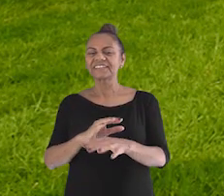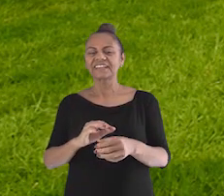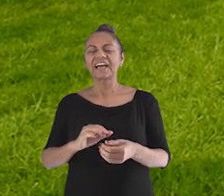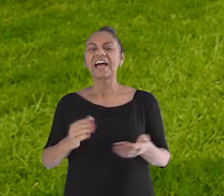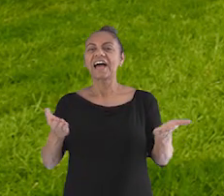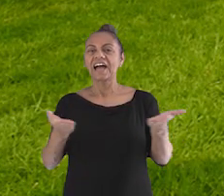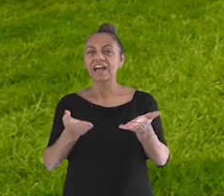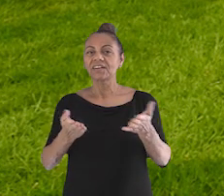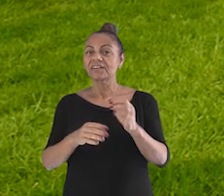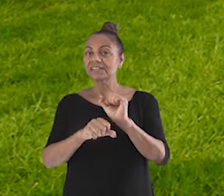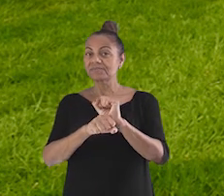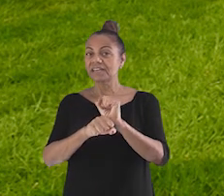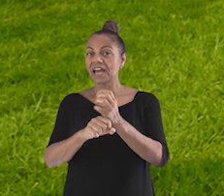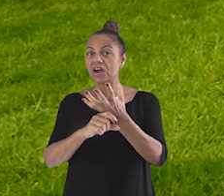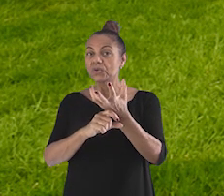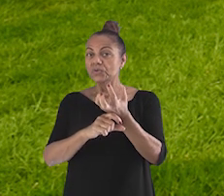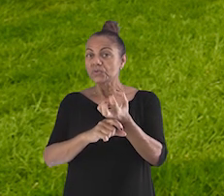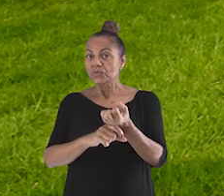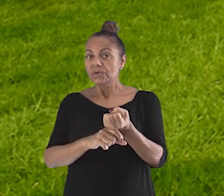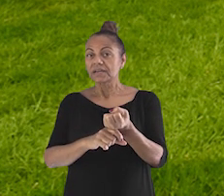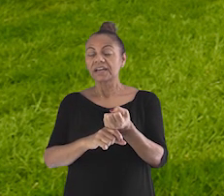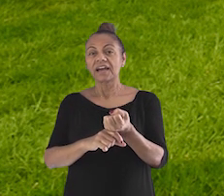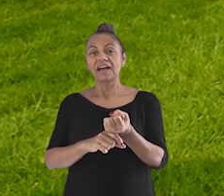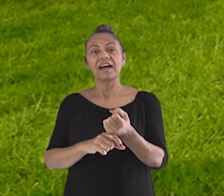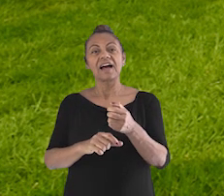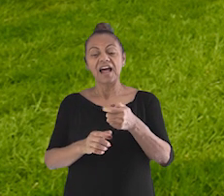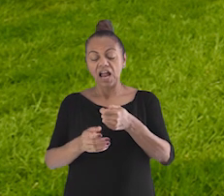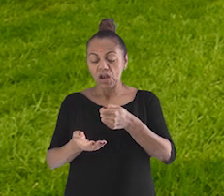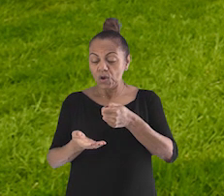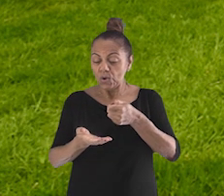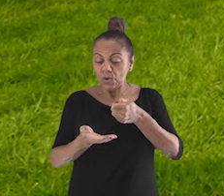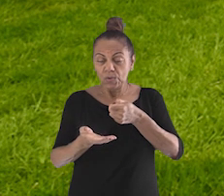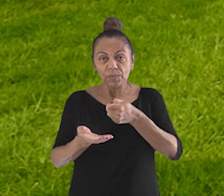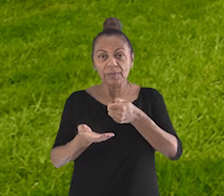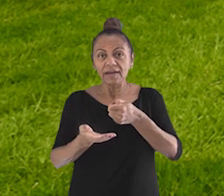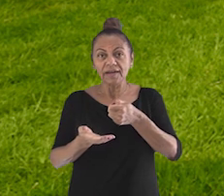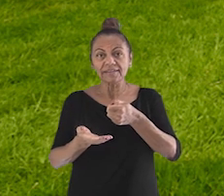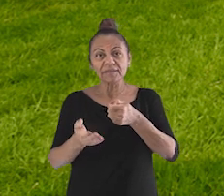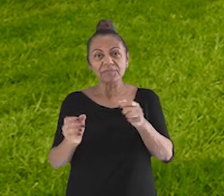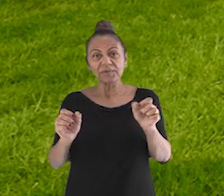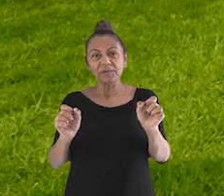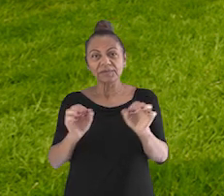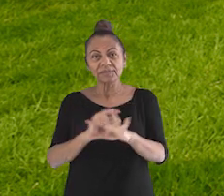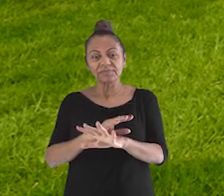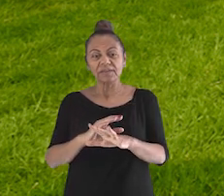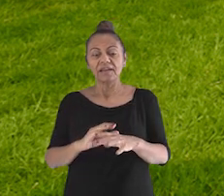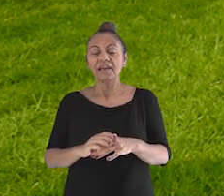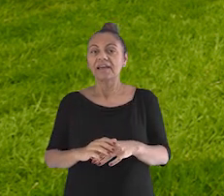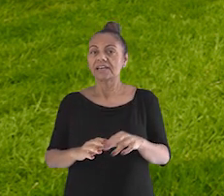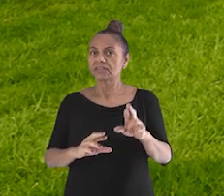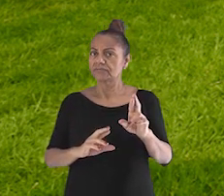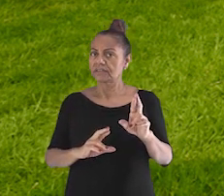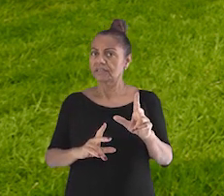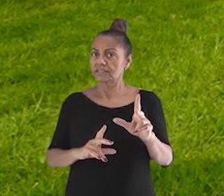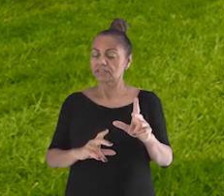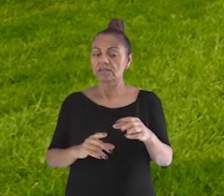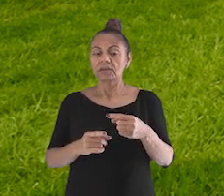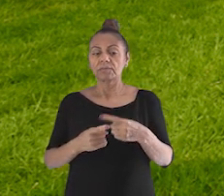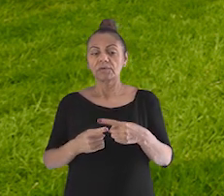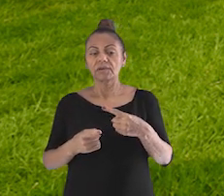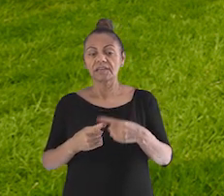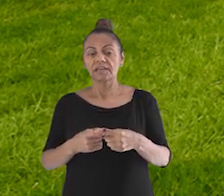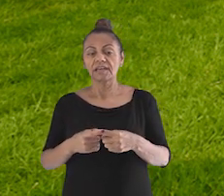Pronto, agora é só esperar secar e a nossa lupa já está pronta. Essa lupa aqui é diferente,